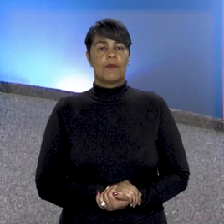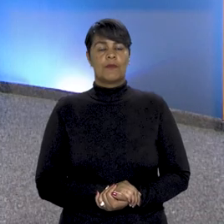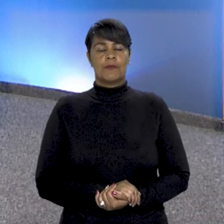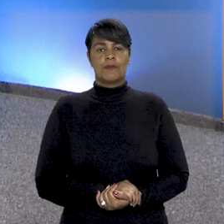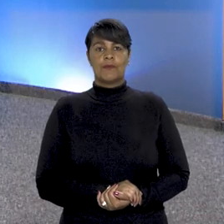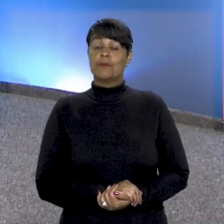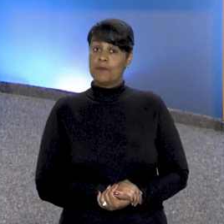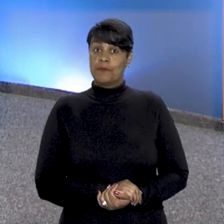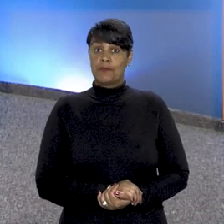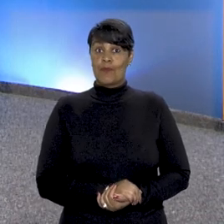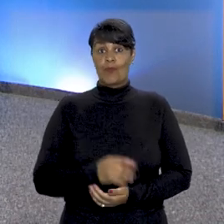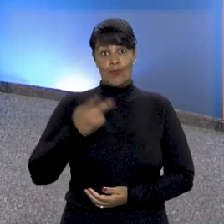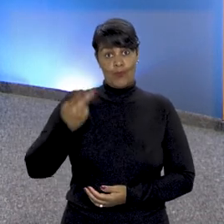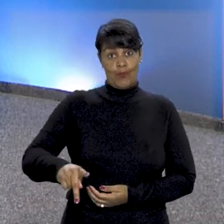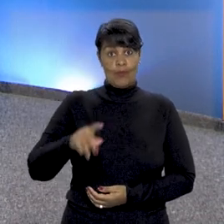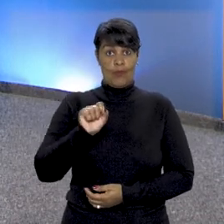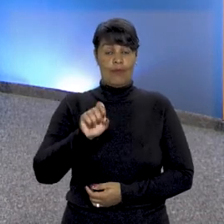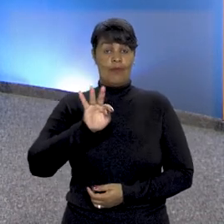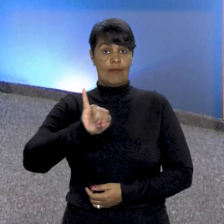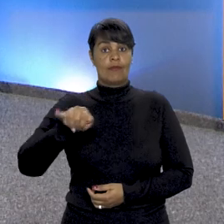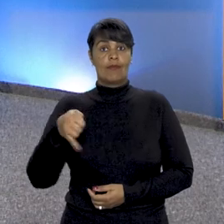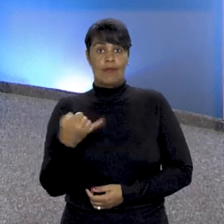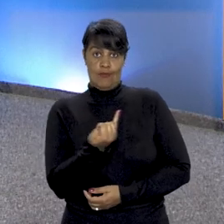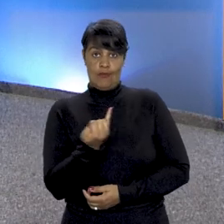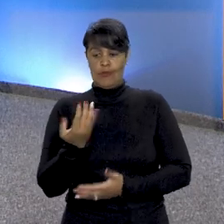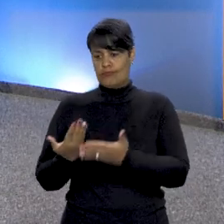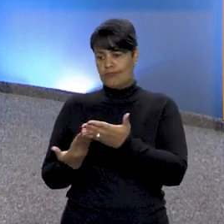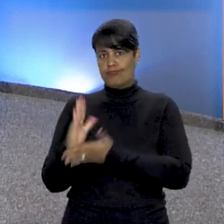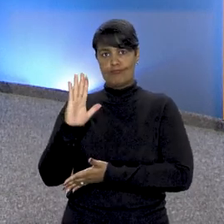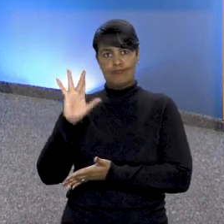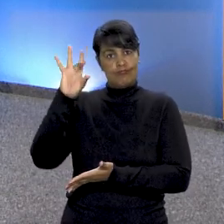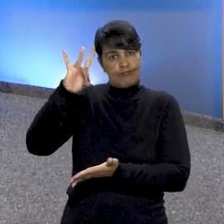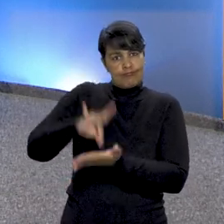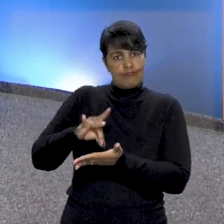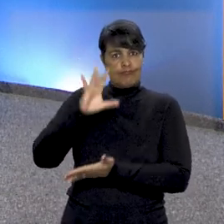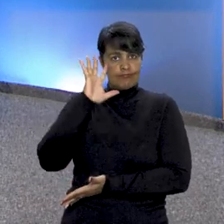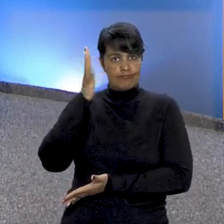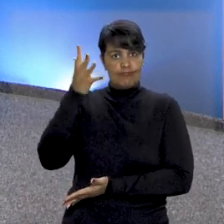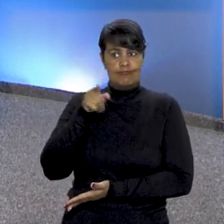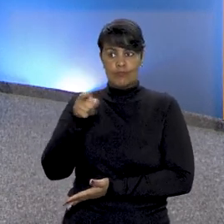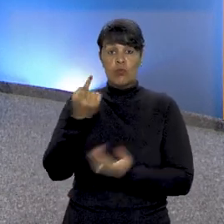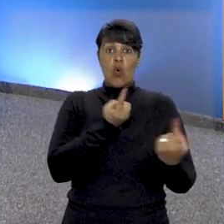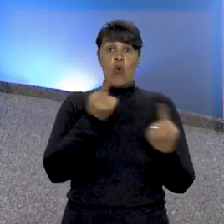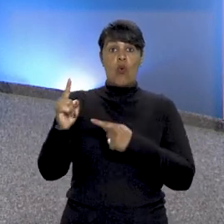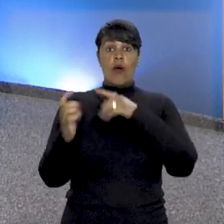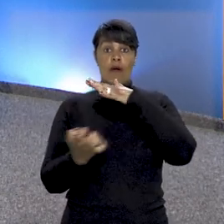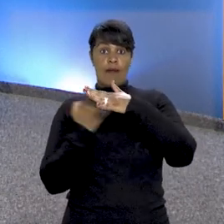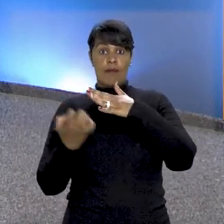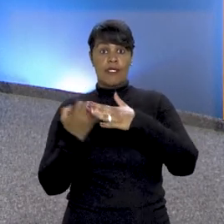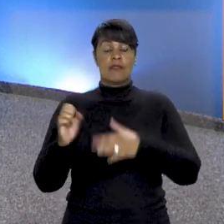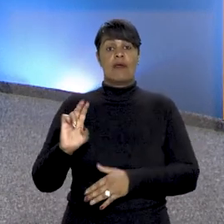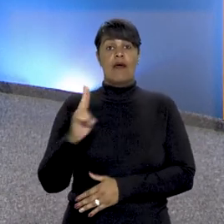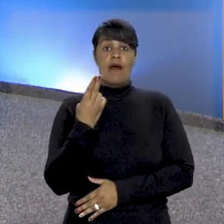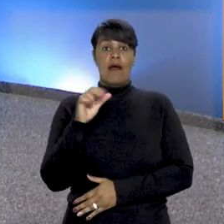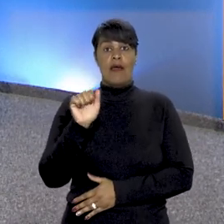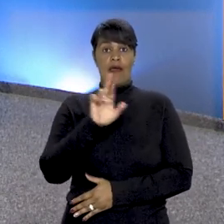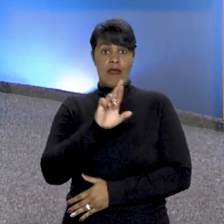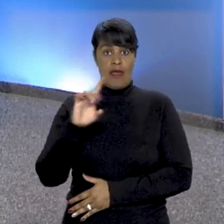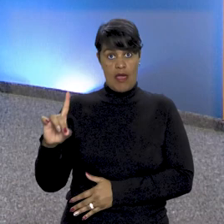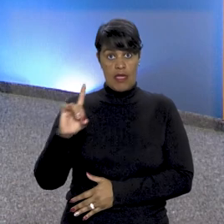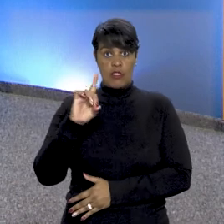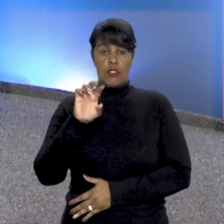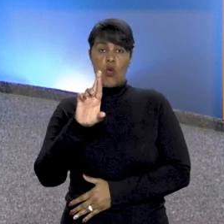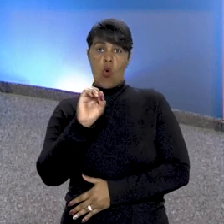O Superior Tribunal de Justiça homologou decisão que condenou o Hard Rock Café Fortaleza a pagar